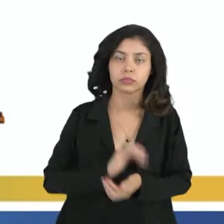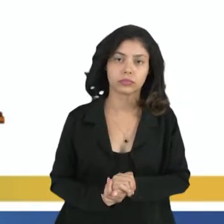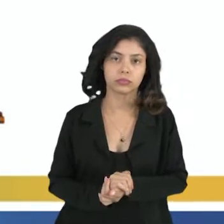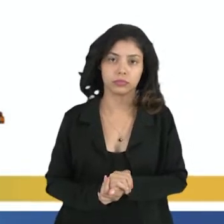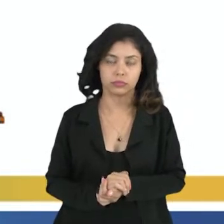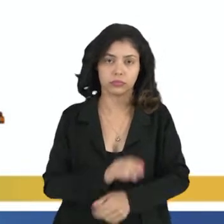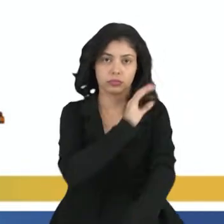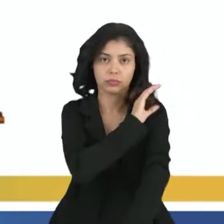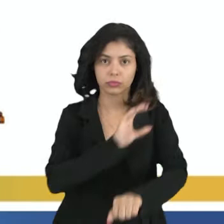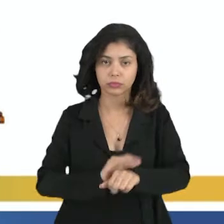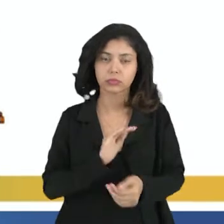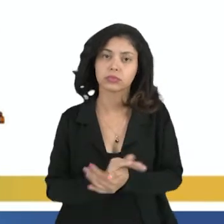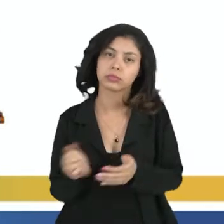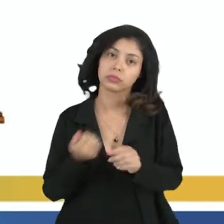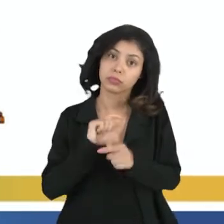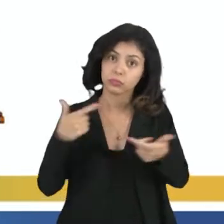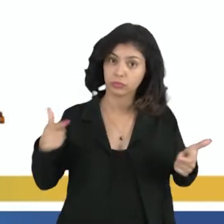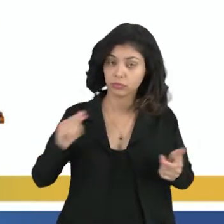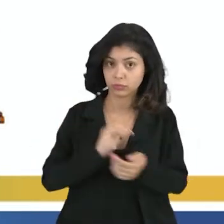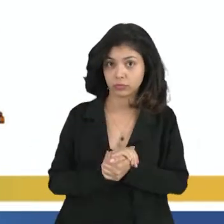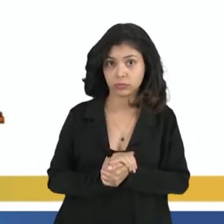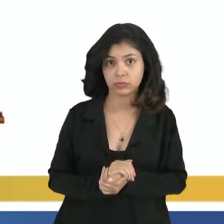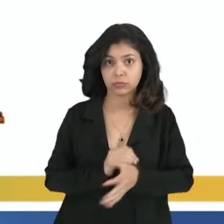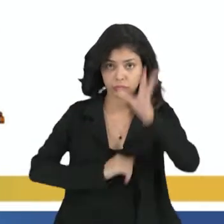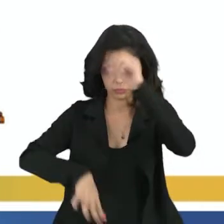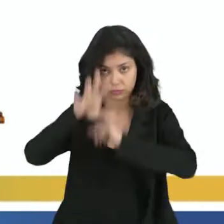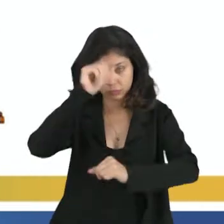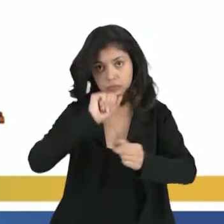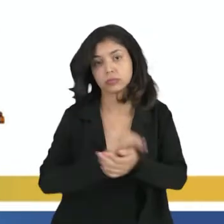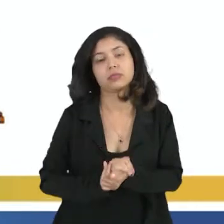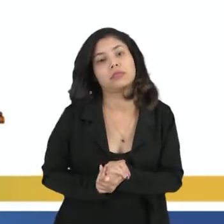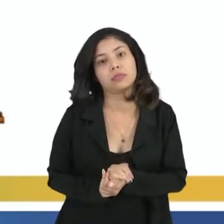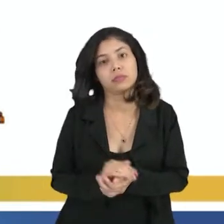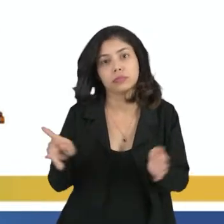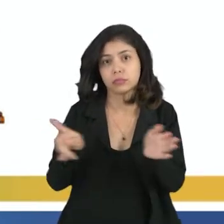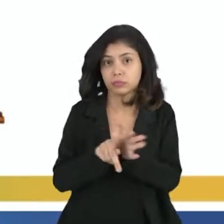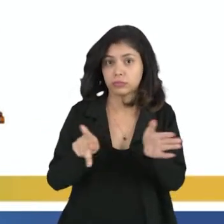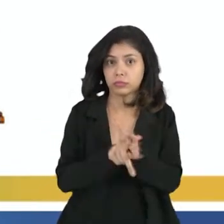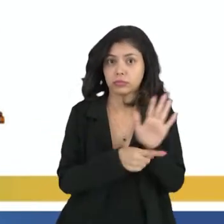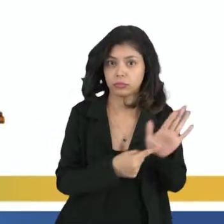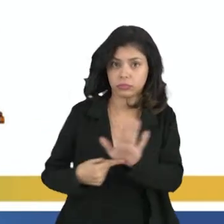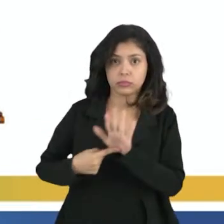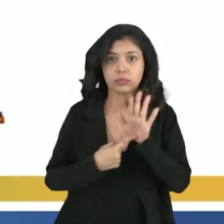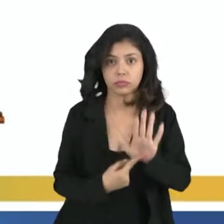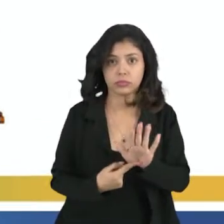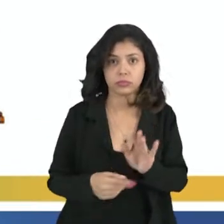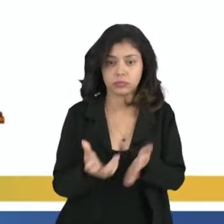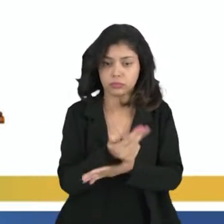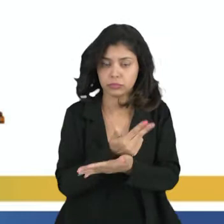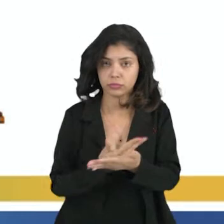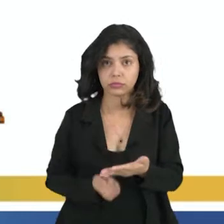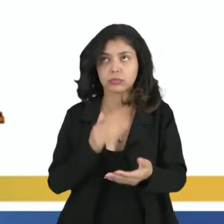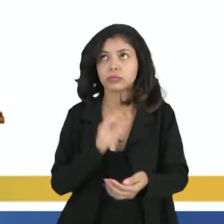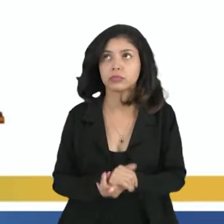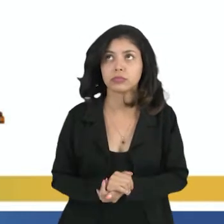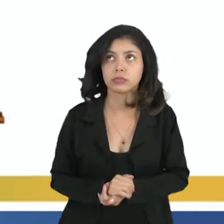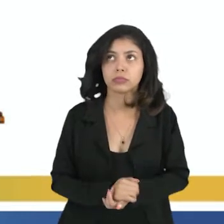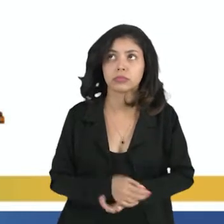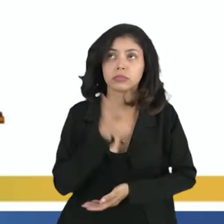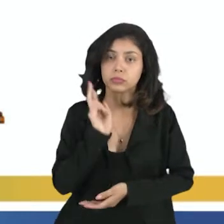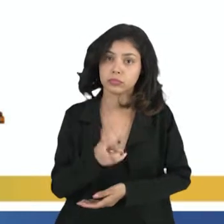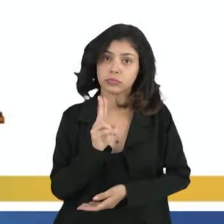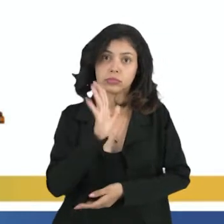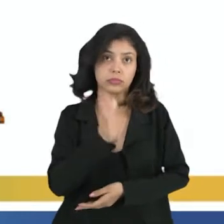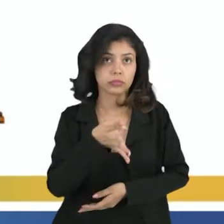cultura, alguém que tinha um grande conhecimento em cerca de uma certa representação artística, né? Eu